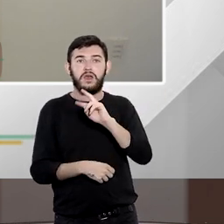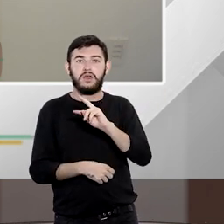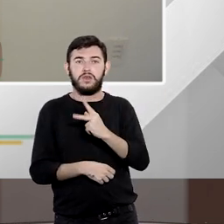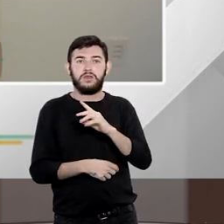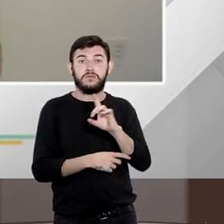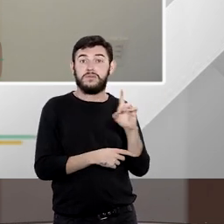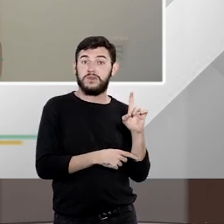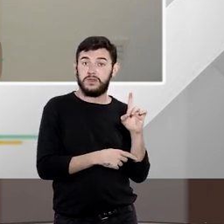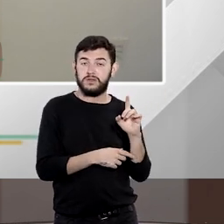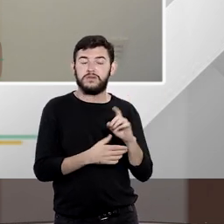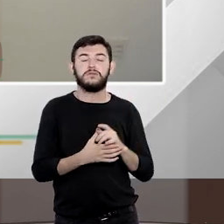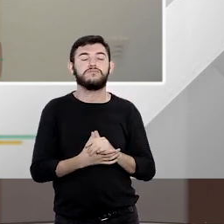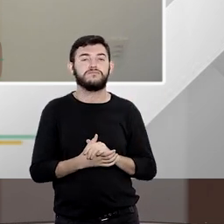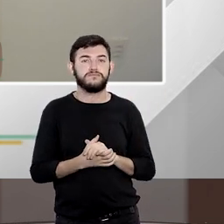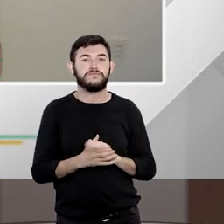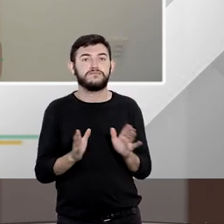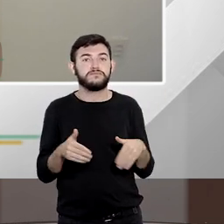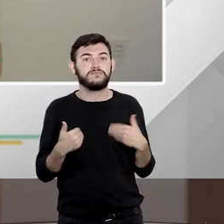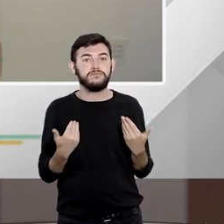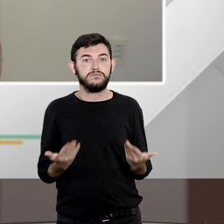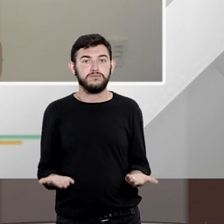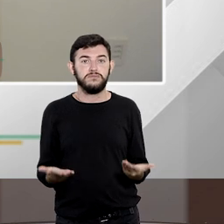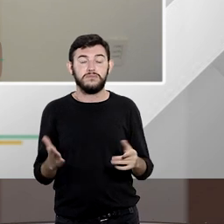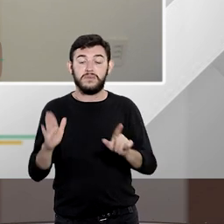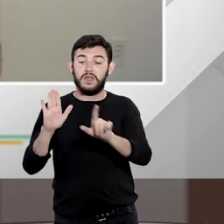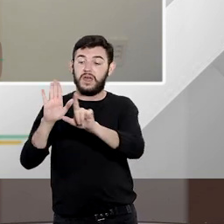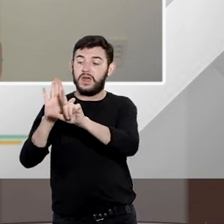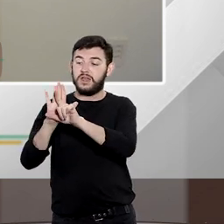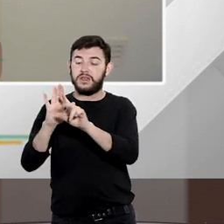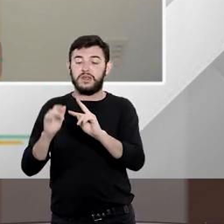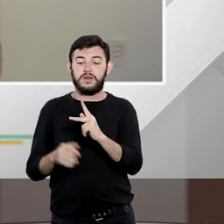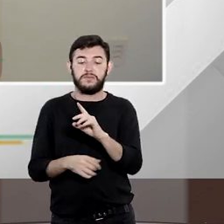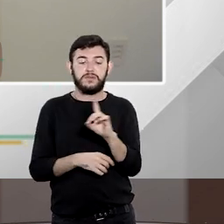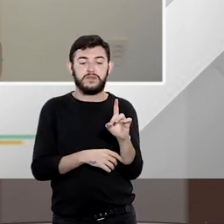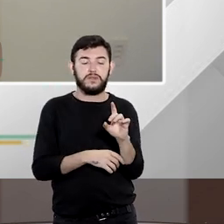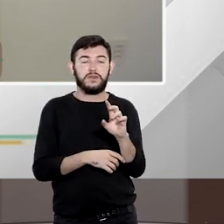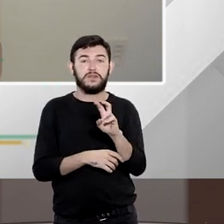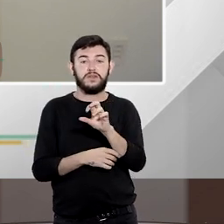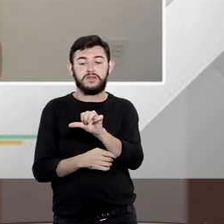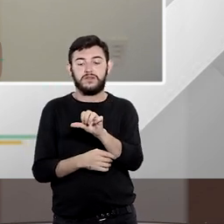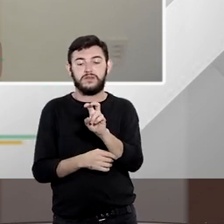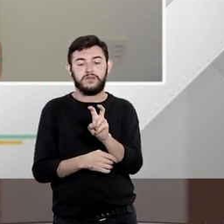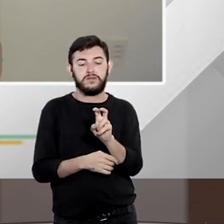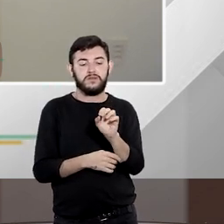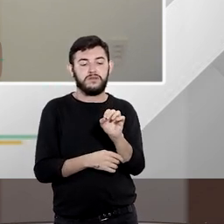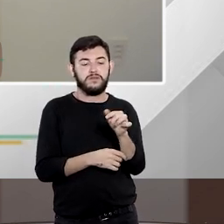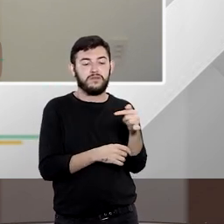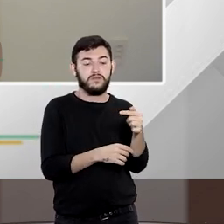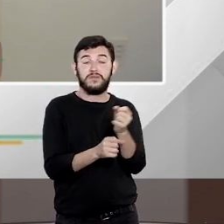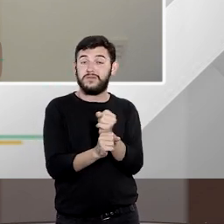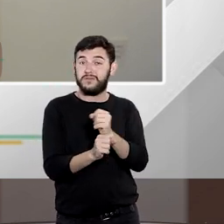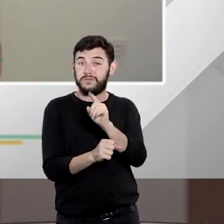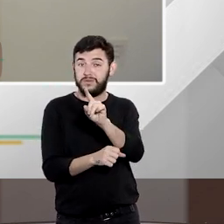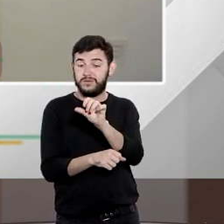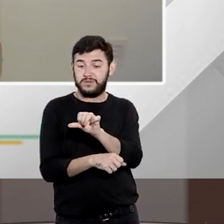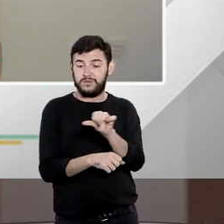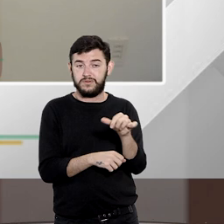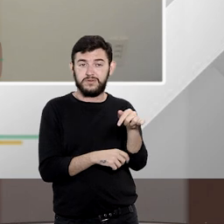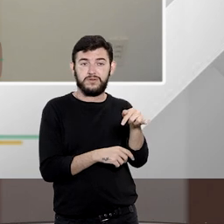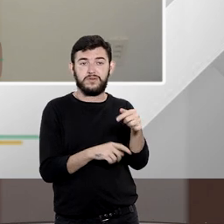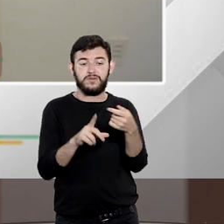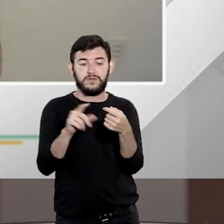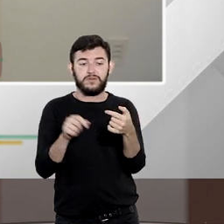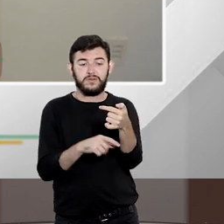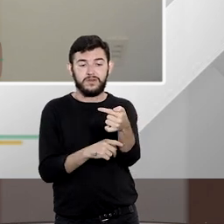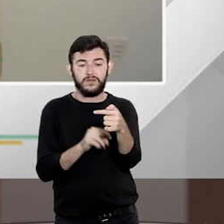habeas data e a lei de habeas data que é a 9507 de 97 no artigo 7 no inciso 3 ele traz